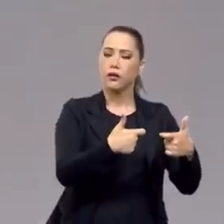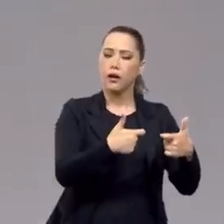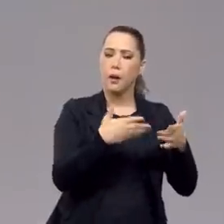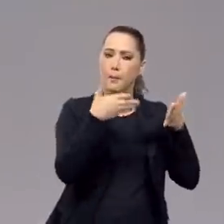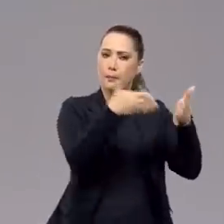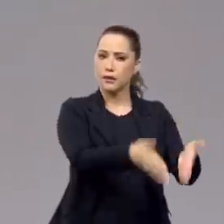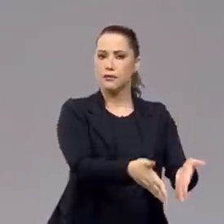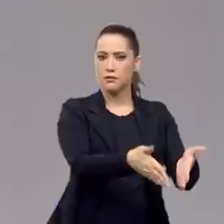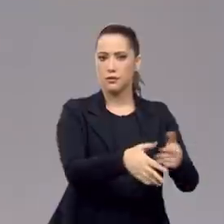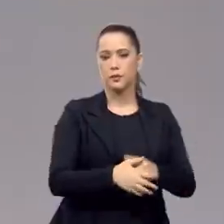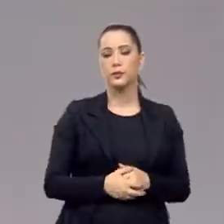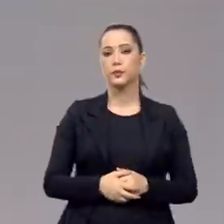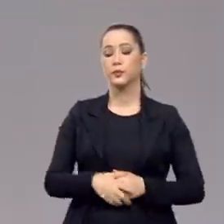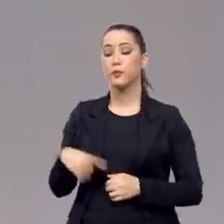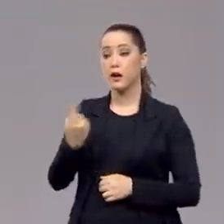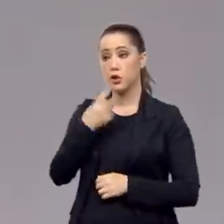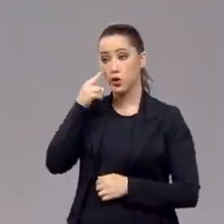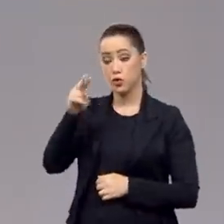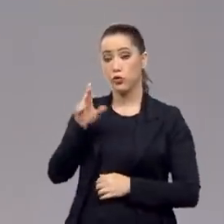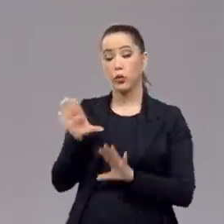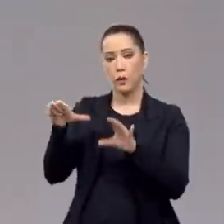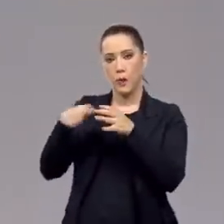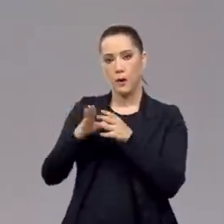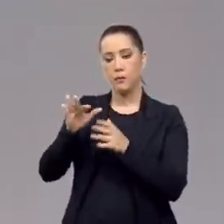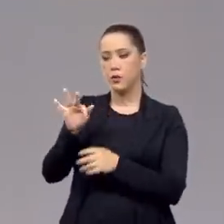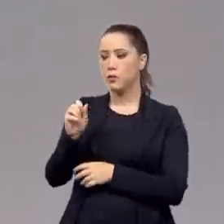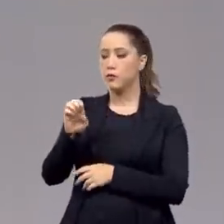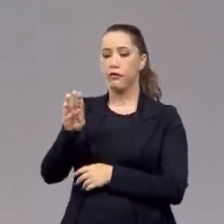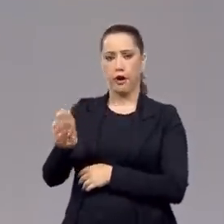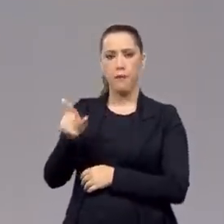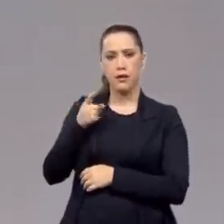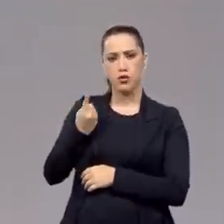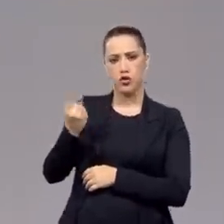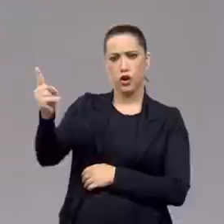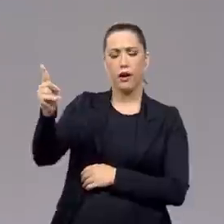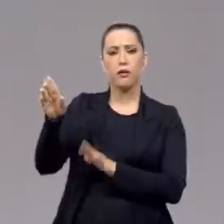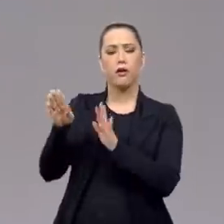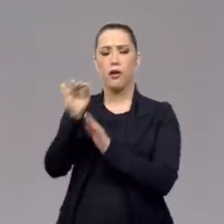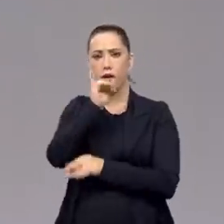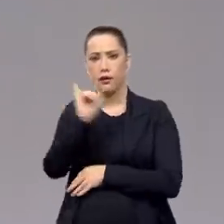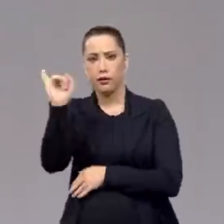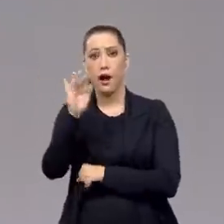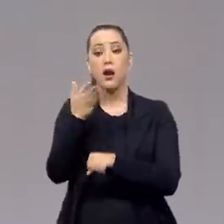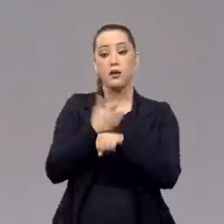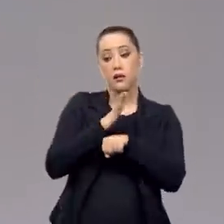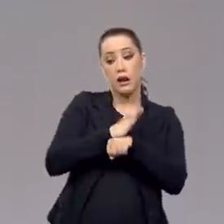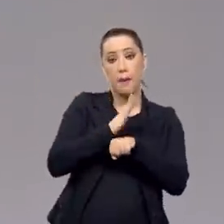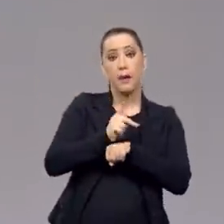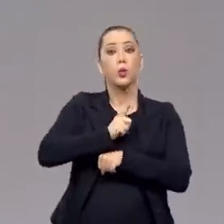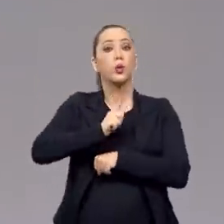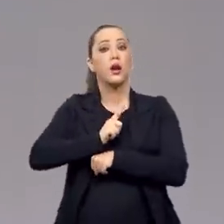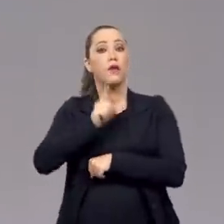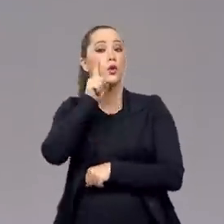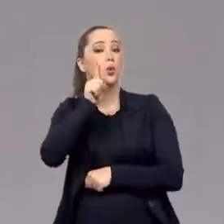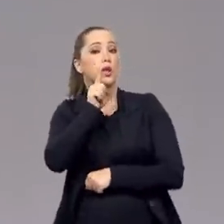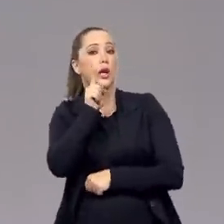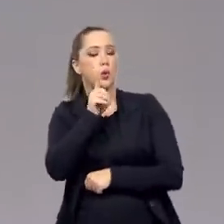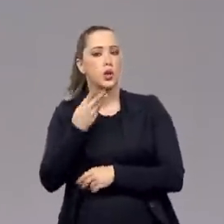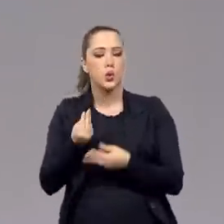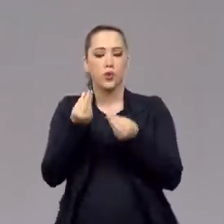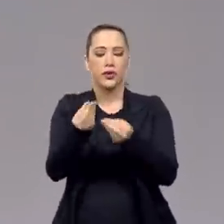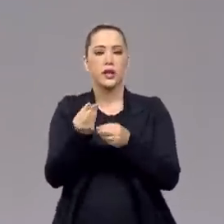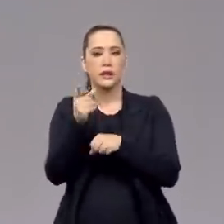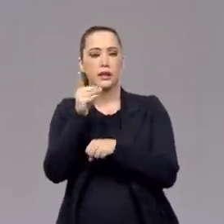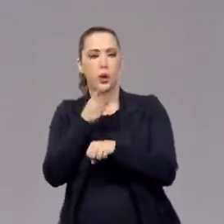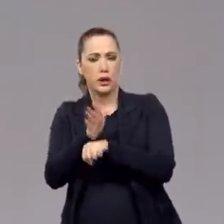bloco anterior, que os pracinhas, quando chegaram à Itália, eles receberam treinamento norte-americano. Como foi esse treinamento? O